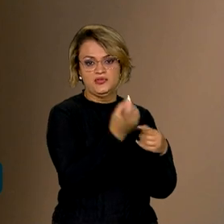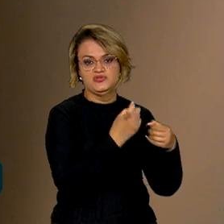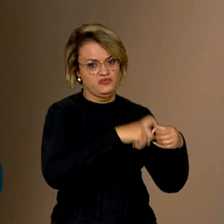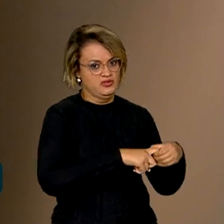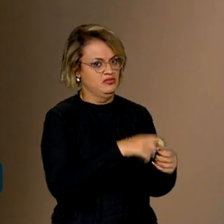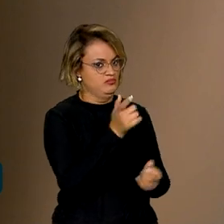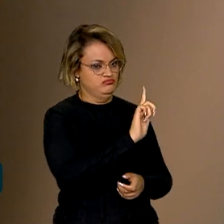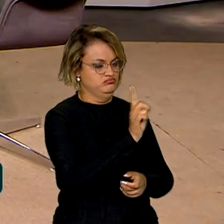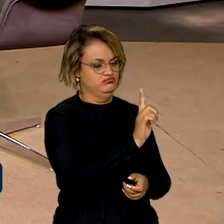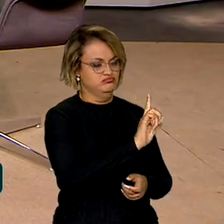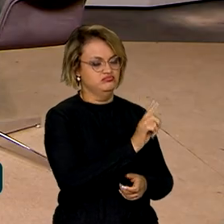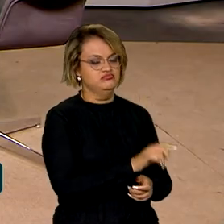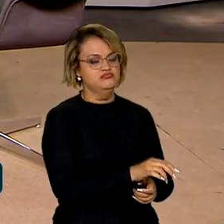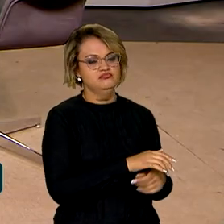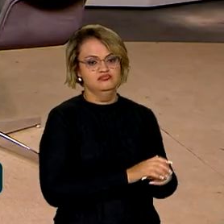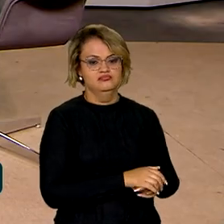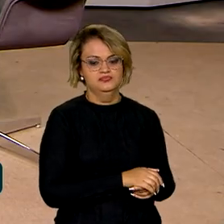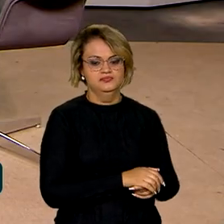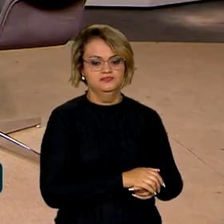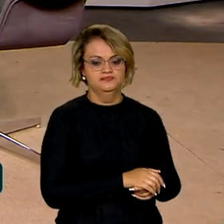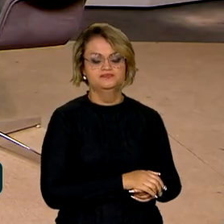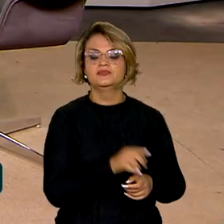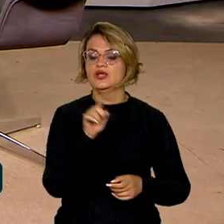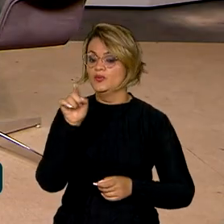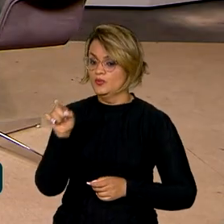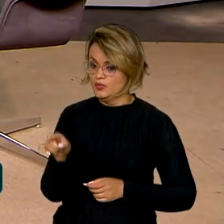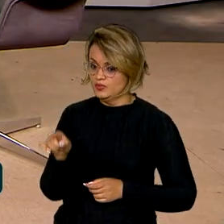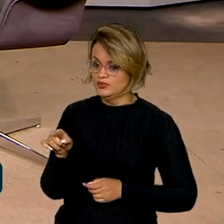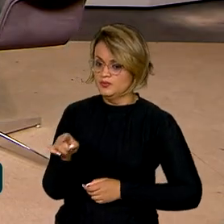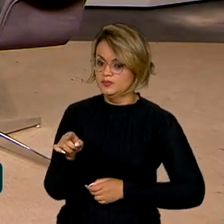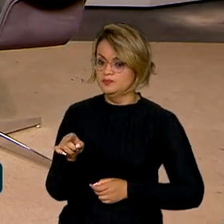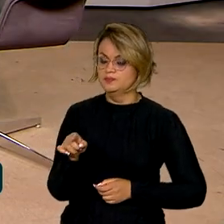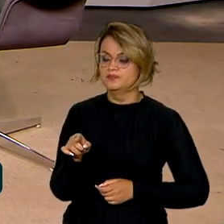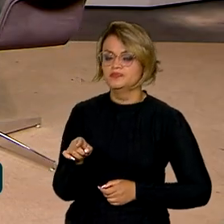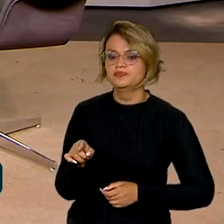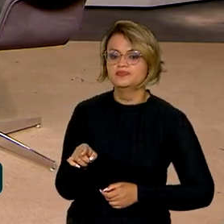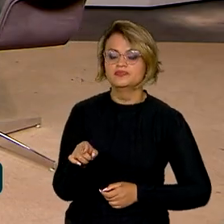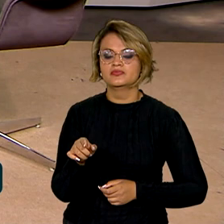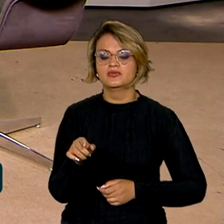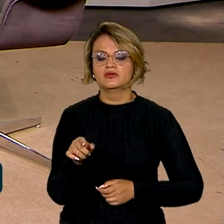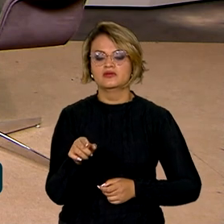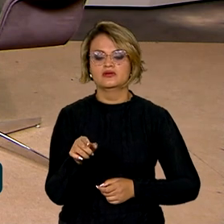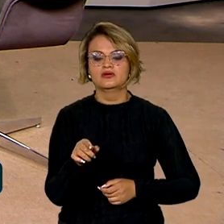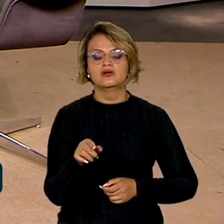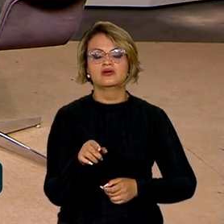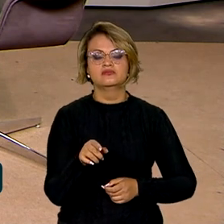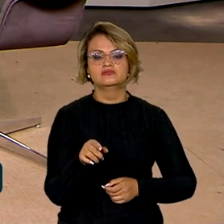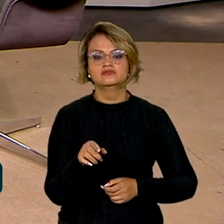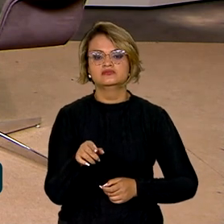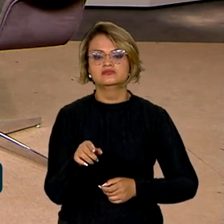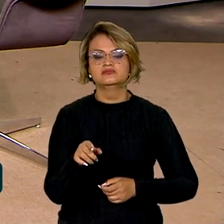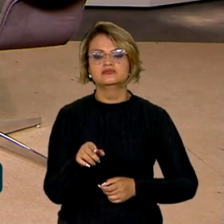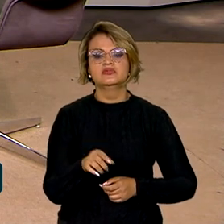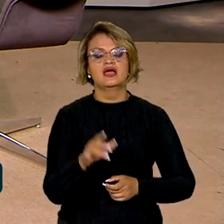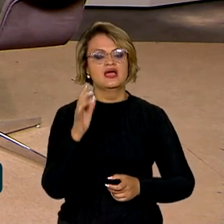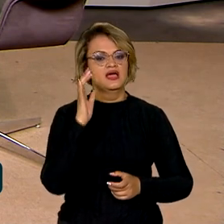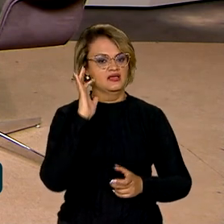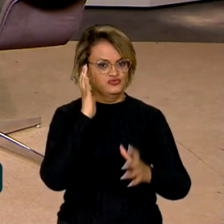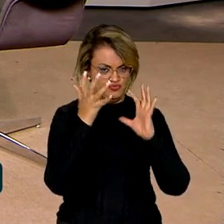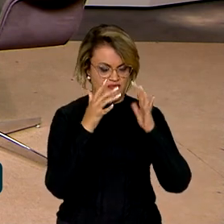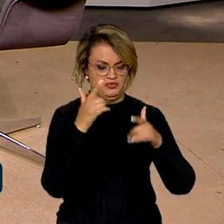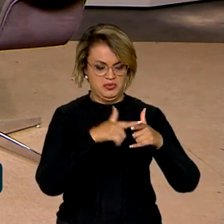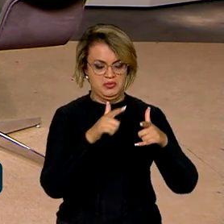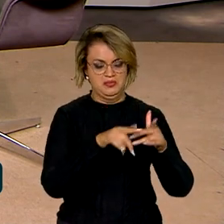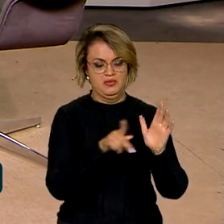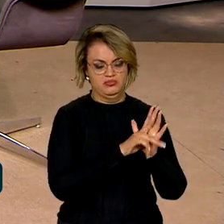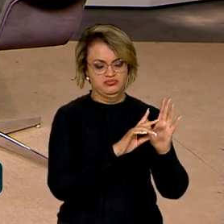não é reembolsável. E a medida é exatamente o enfrentamento ao desmatamento. Esse é